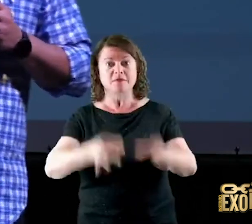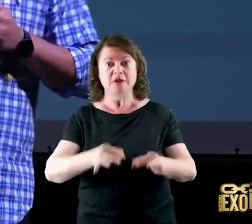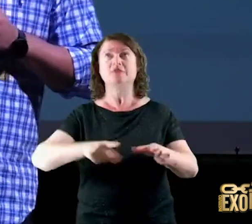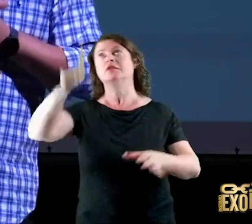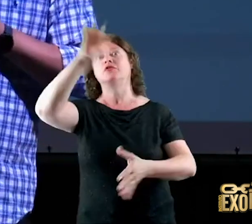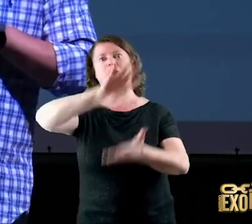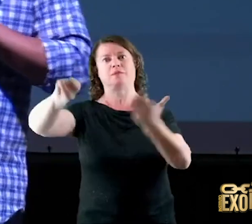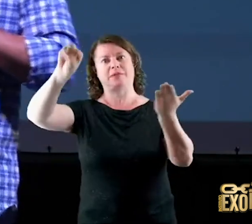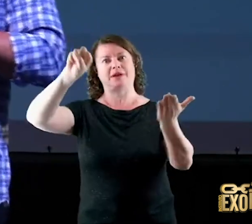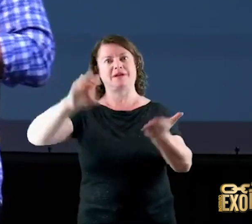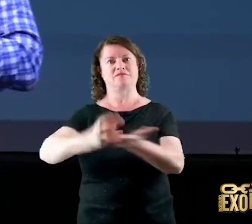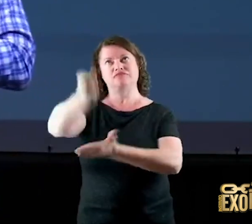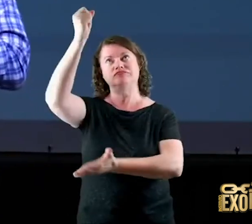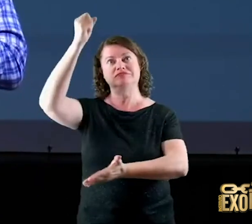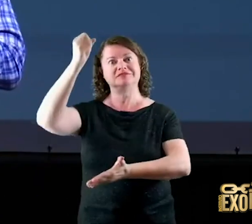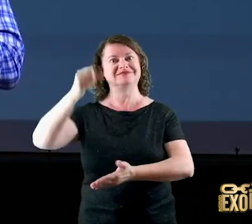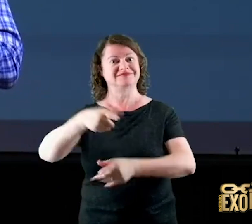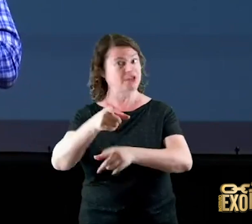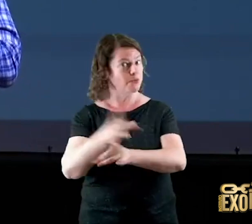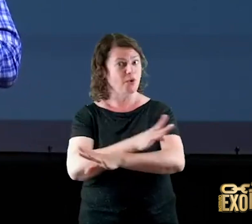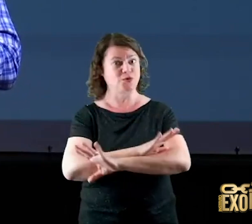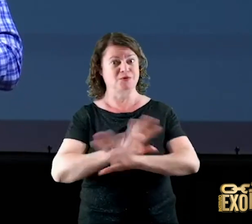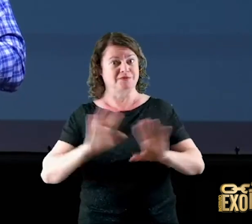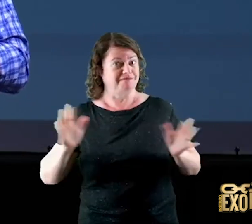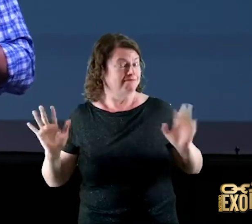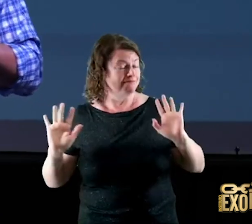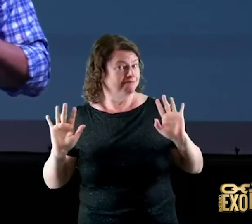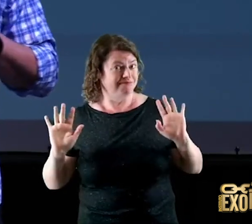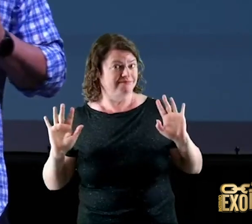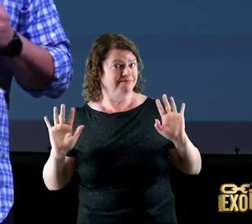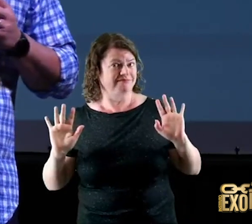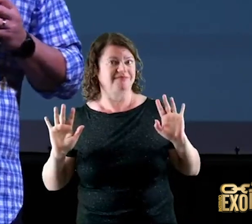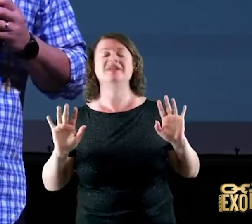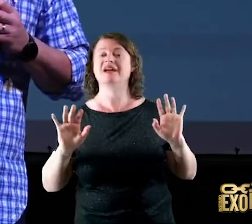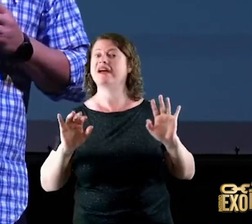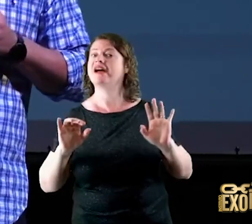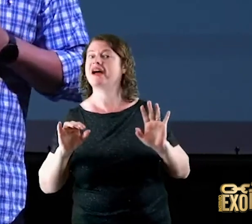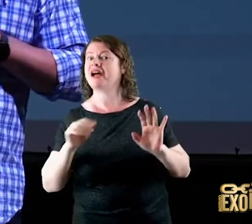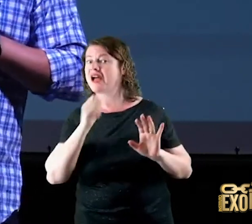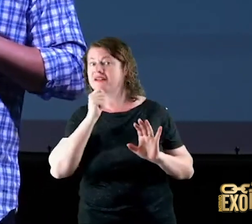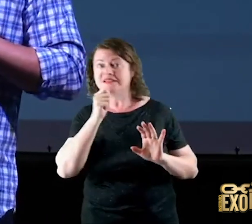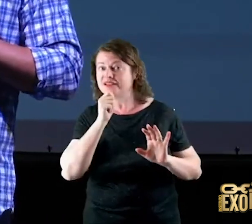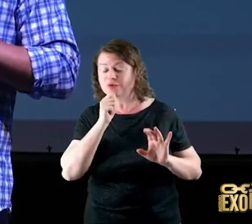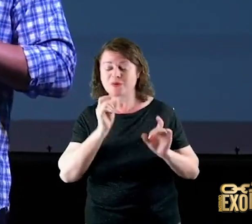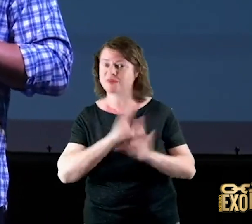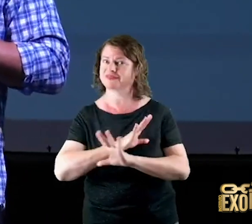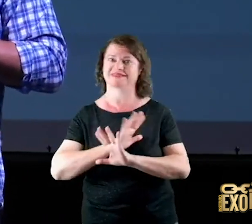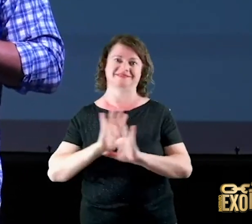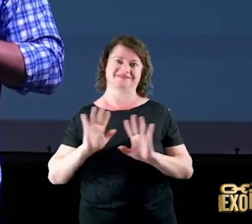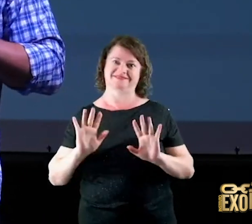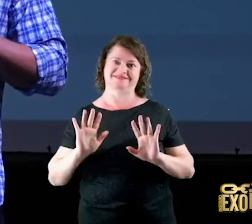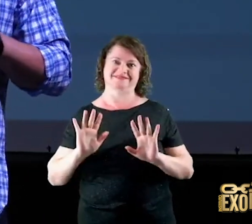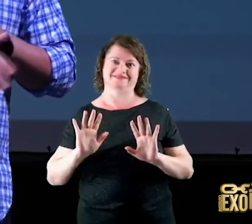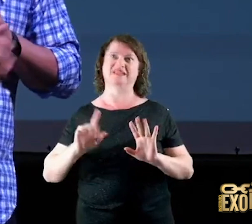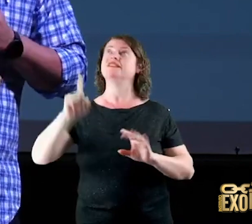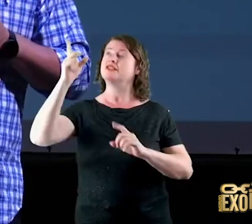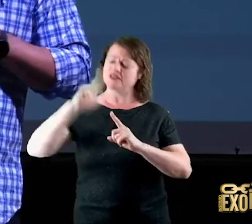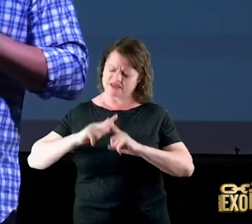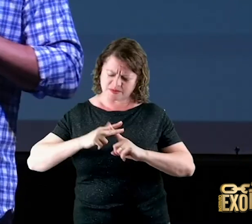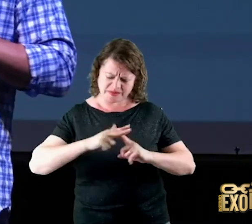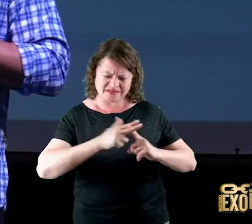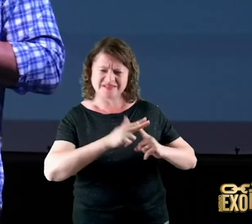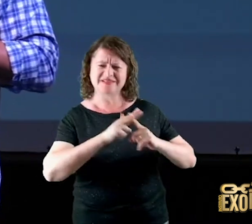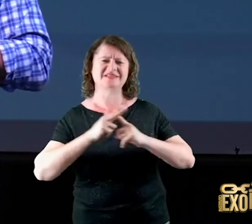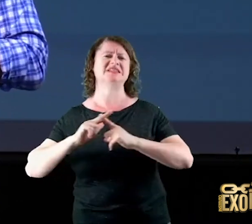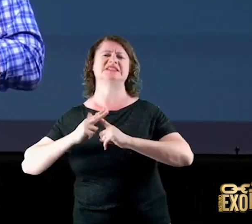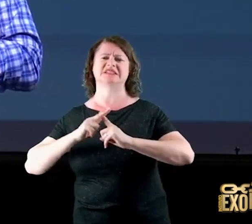vai te arrebatar você está pronto mas enquanto isso não acontece Deus vai o que? trabalhando na minha vida na sua